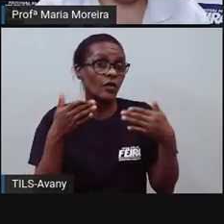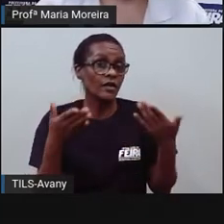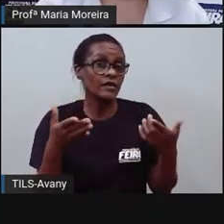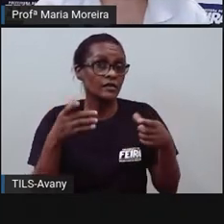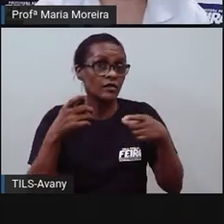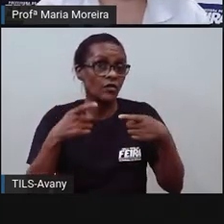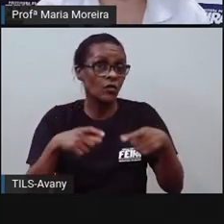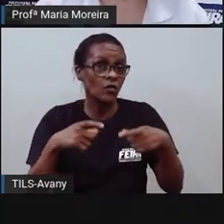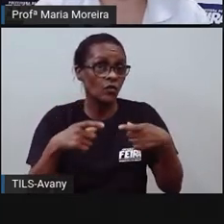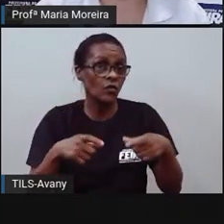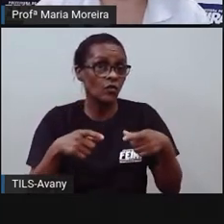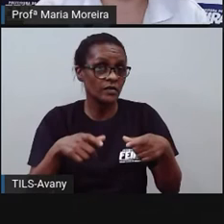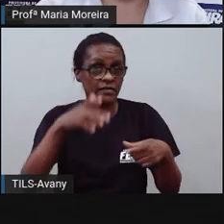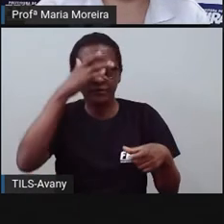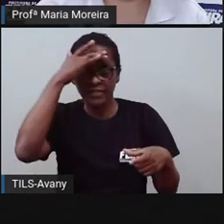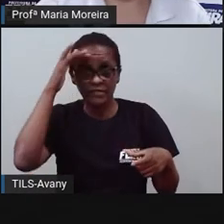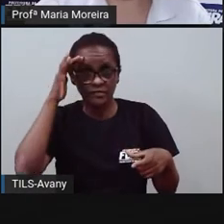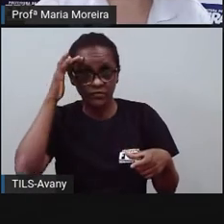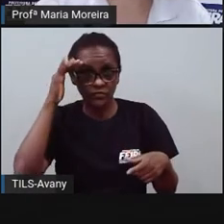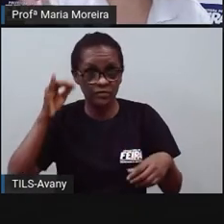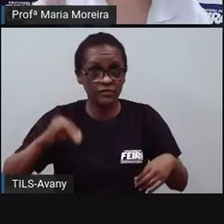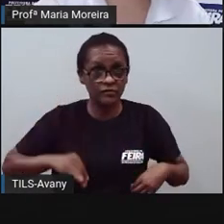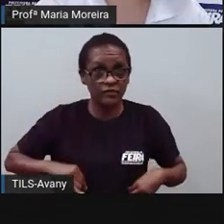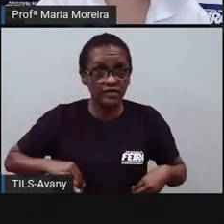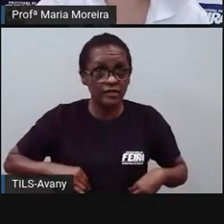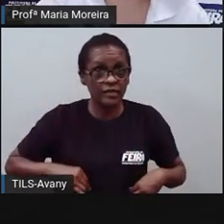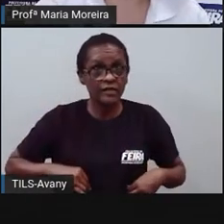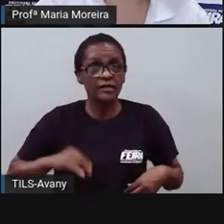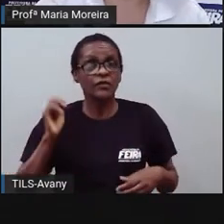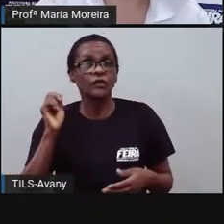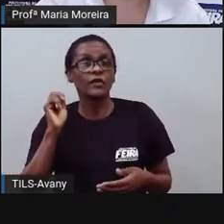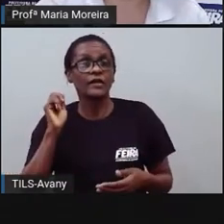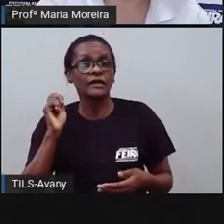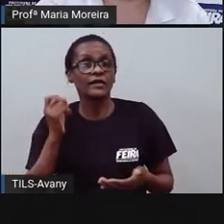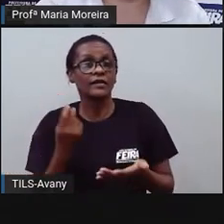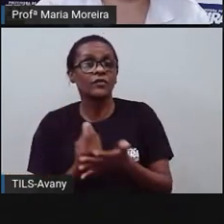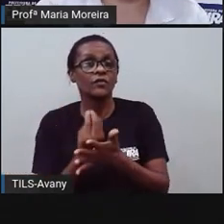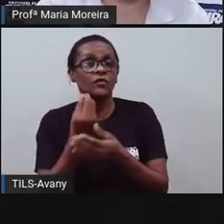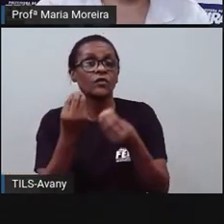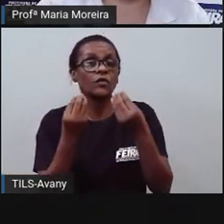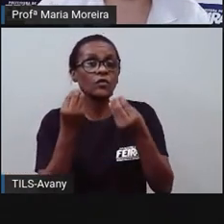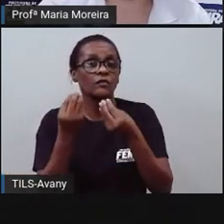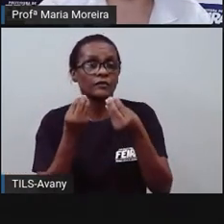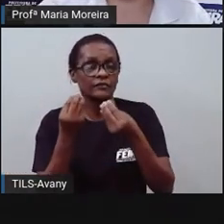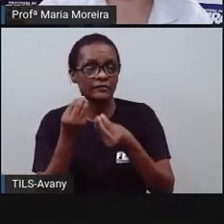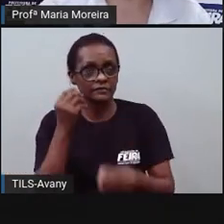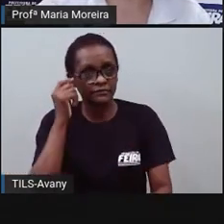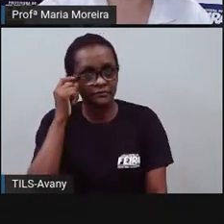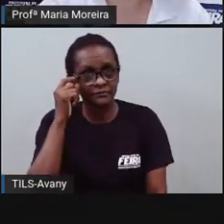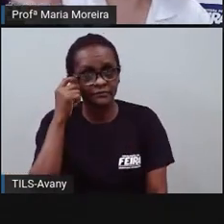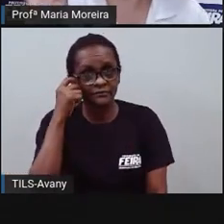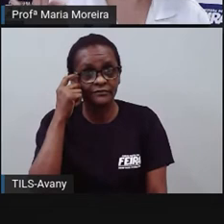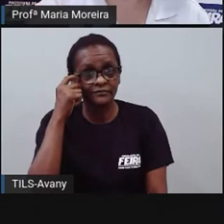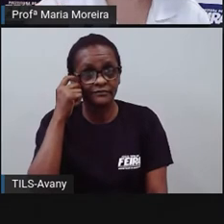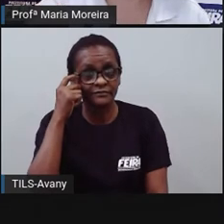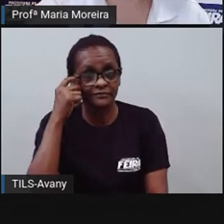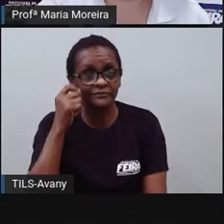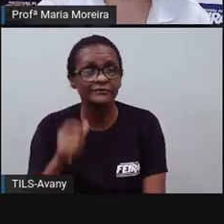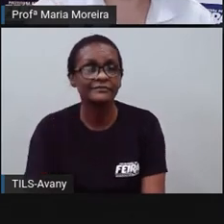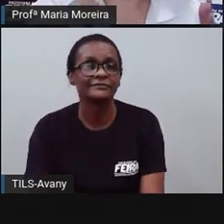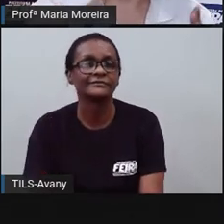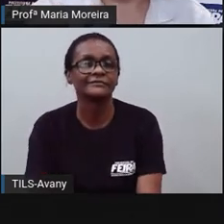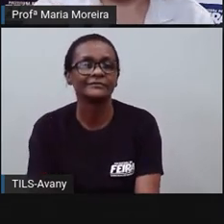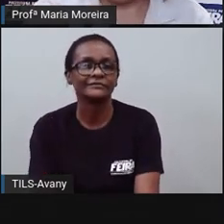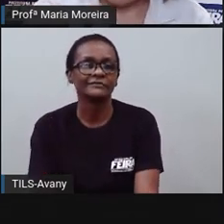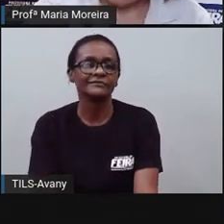com quem e como aconteceu. Então, o é esse slide, O parágrafo, me desculpe, pessoal, do inglês, mas vocês sabem que a pró no inglês